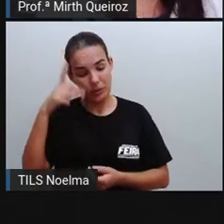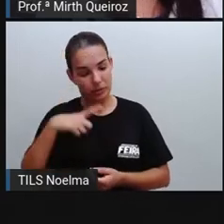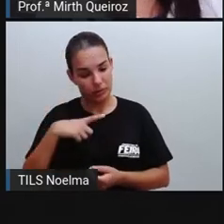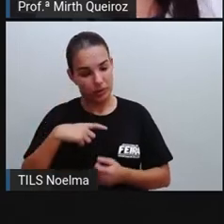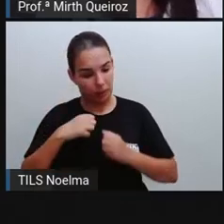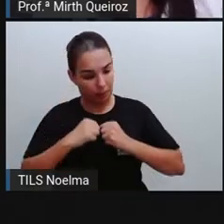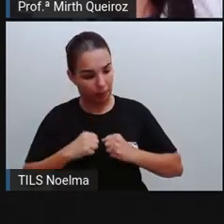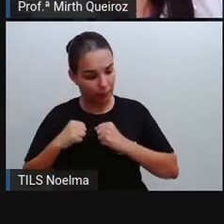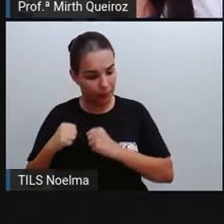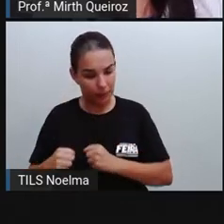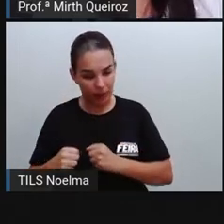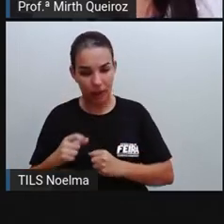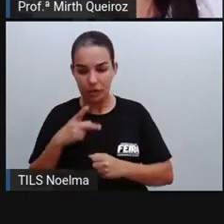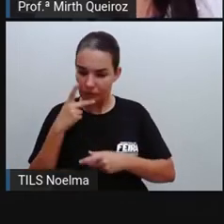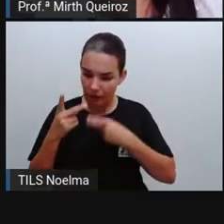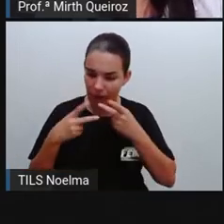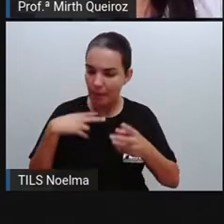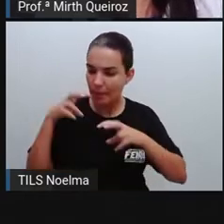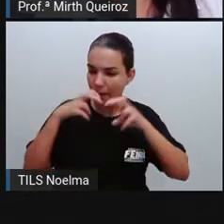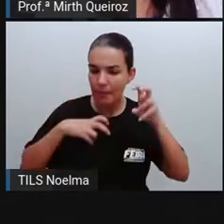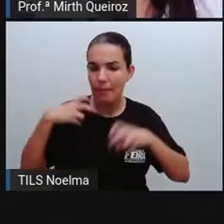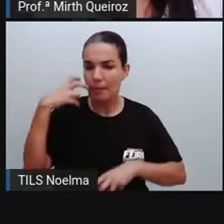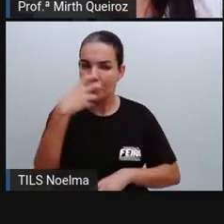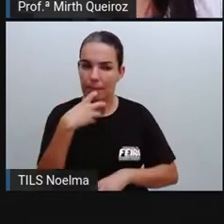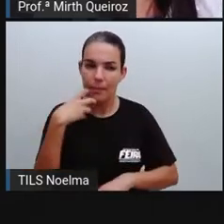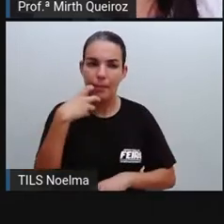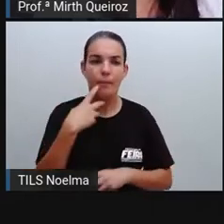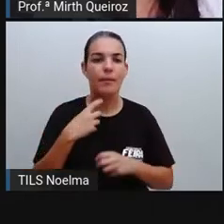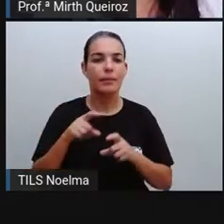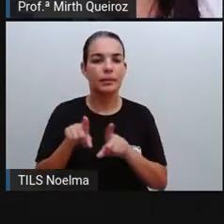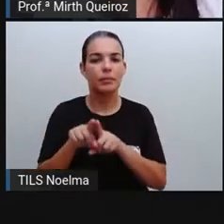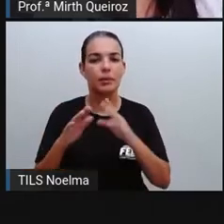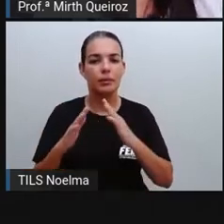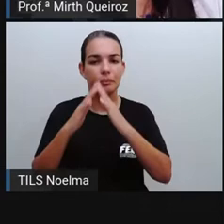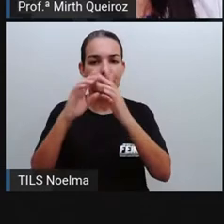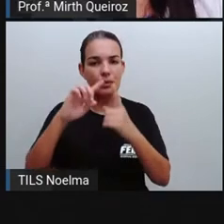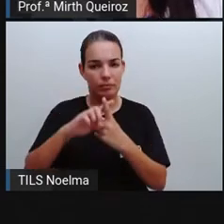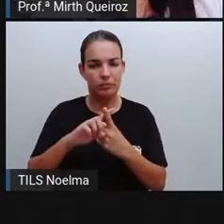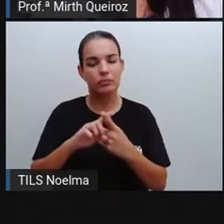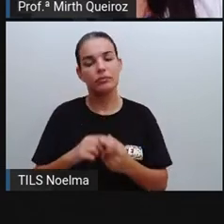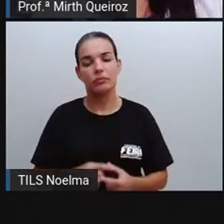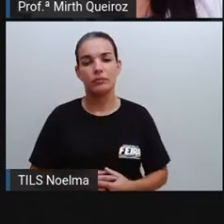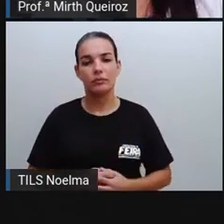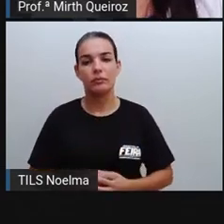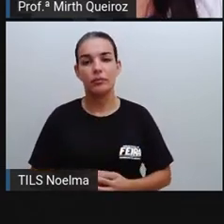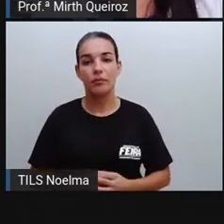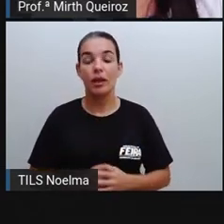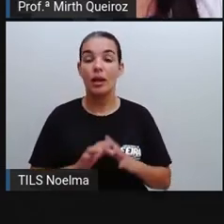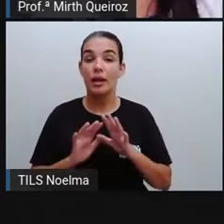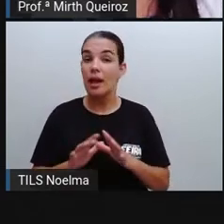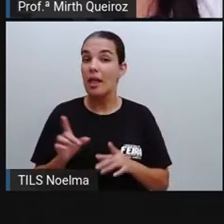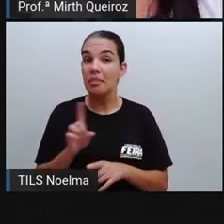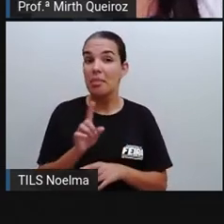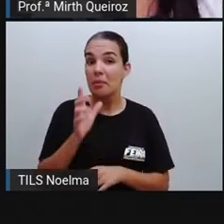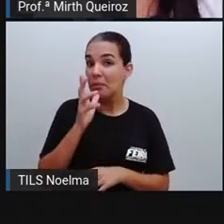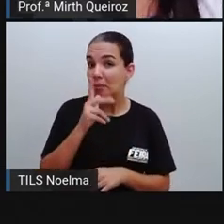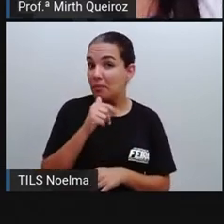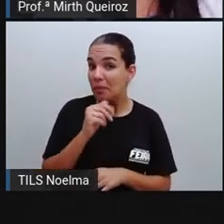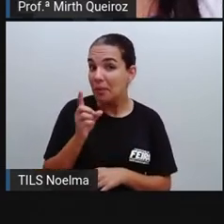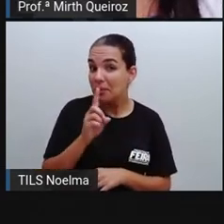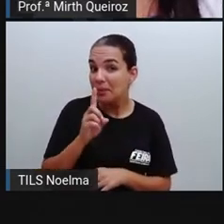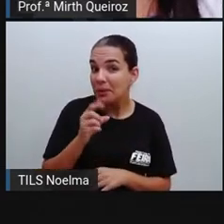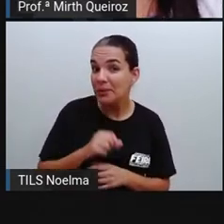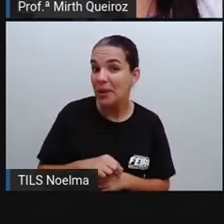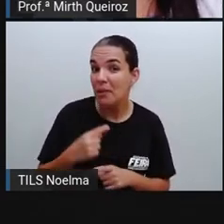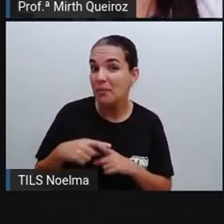somente serem lidas nos conventos como foi nas origens. Não demorou muito para que essas narrativas, elas